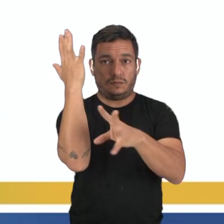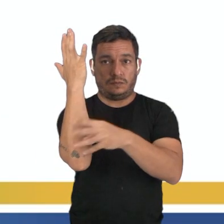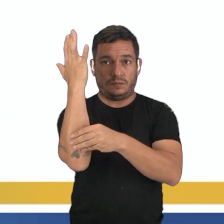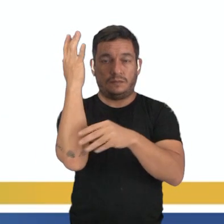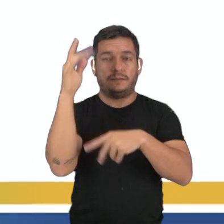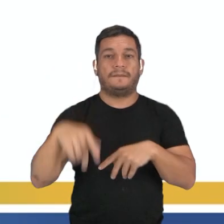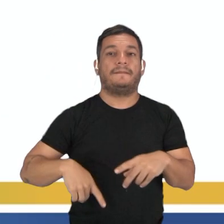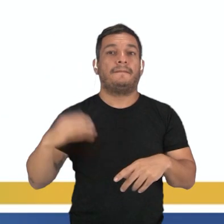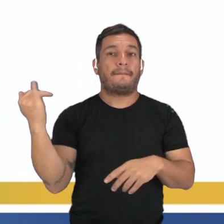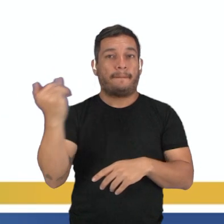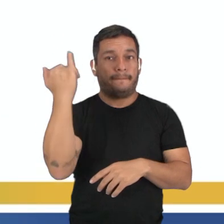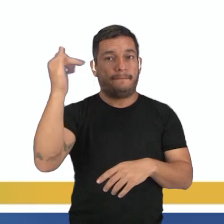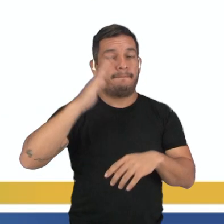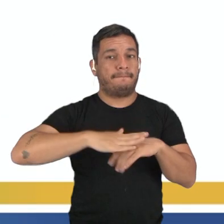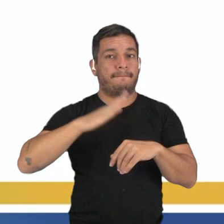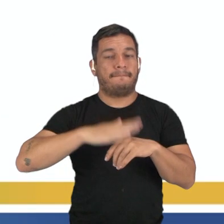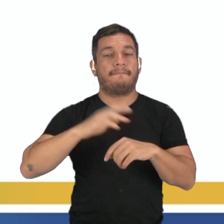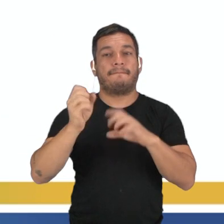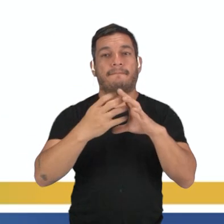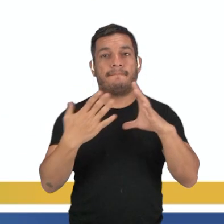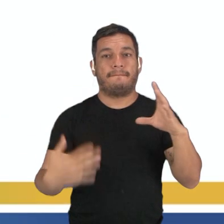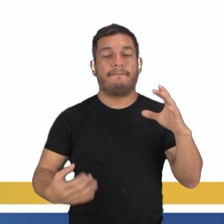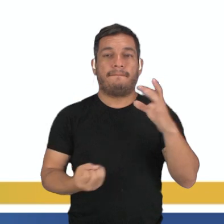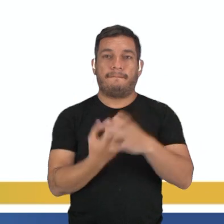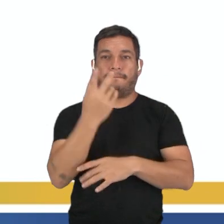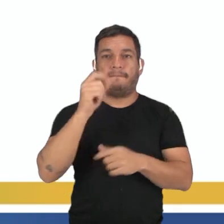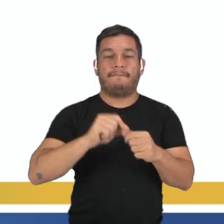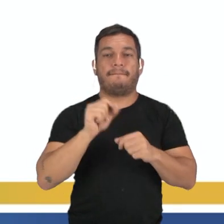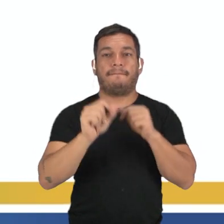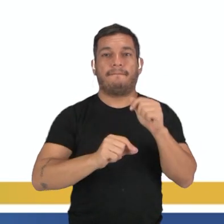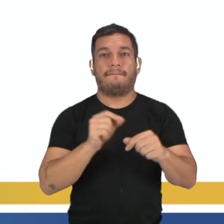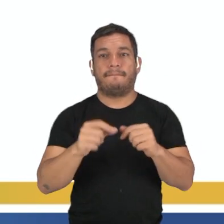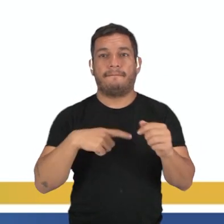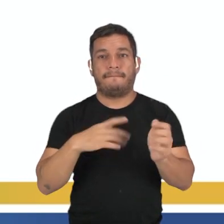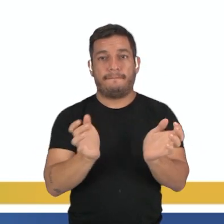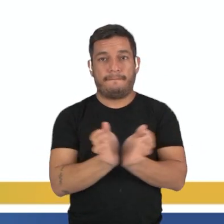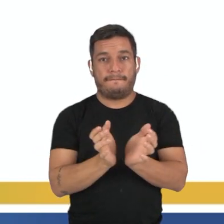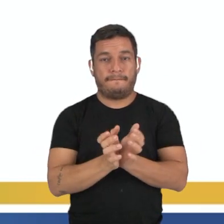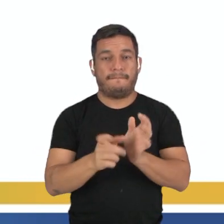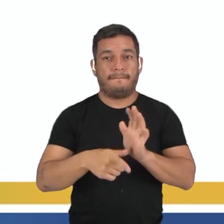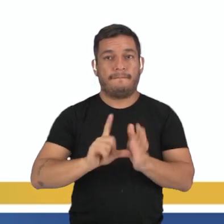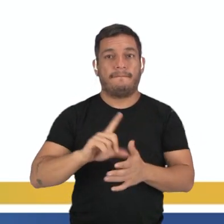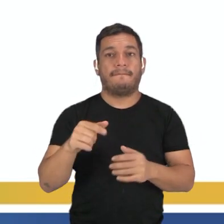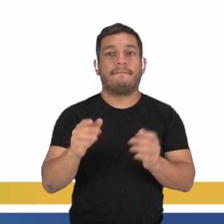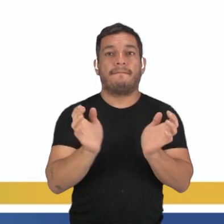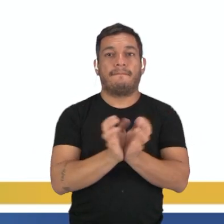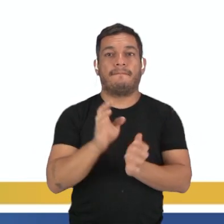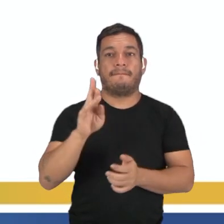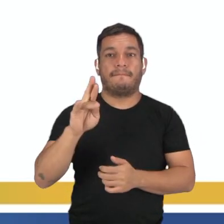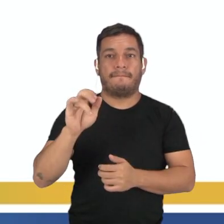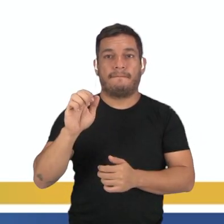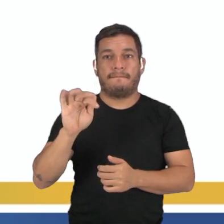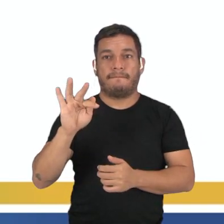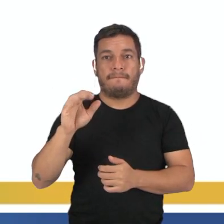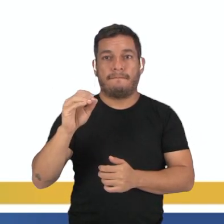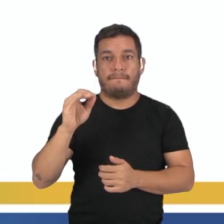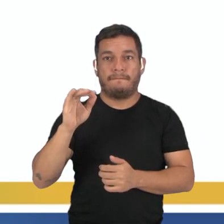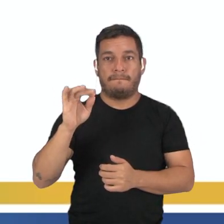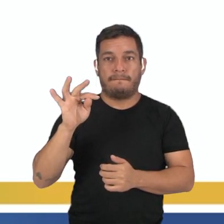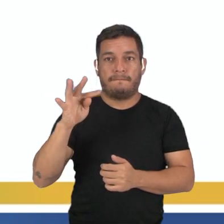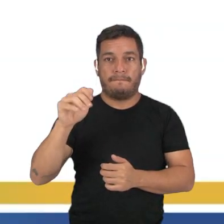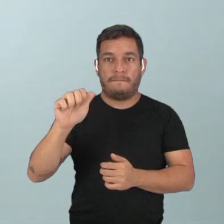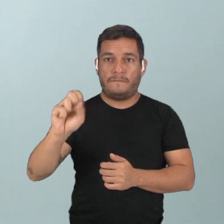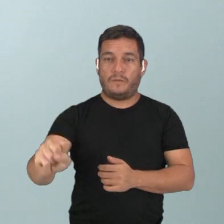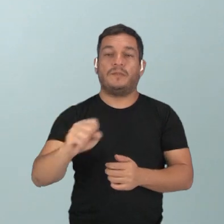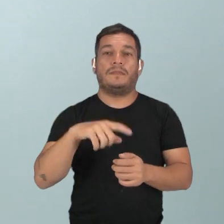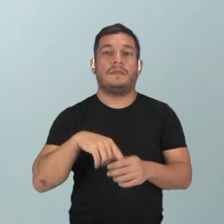mais importantes características que surgiu e que fez com que divergisse do grupo anterior, foi o grupo das briófitas. O que mais que é importante a